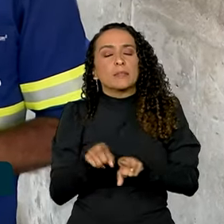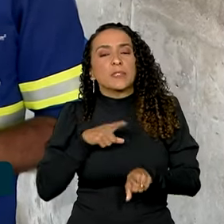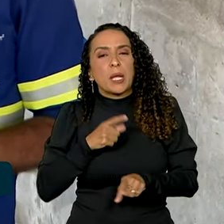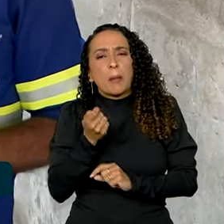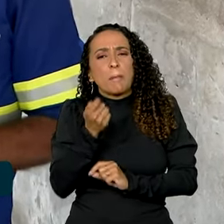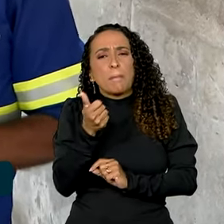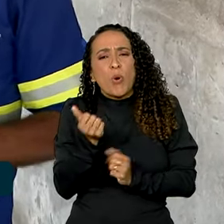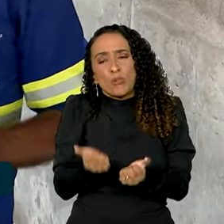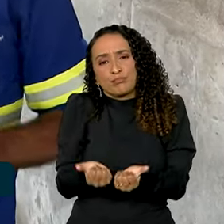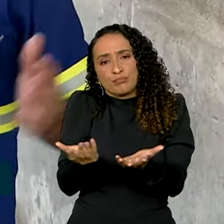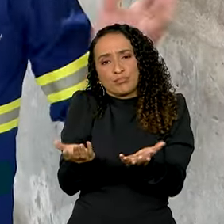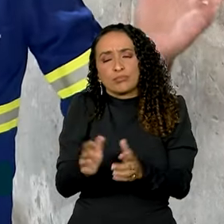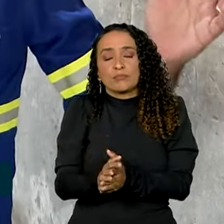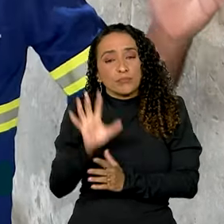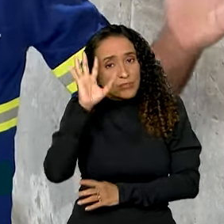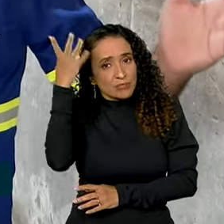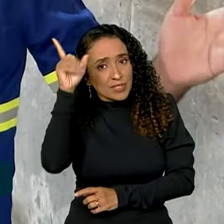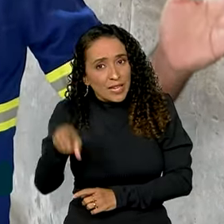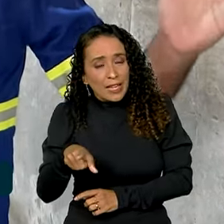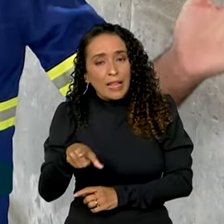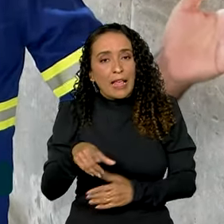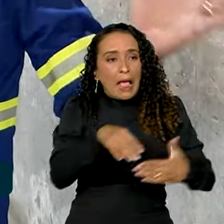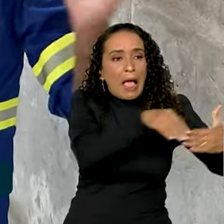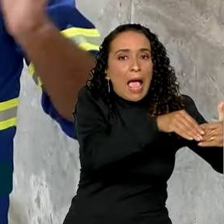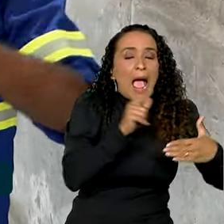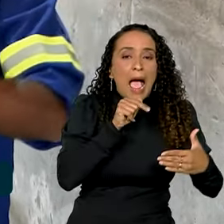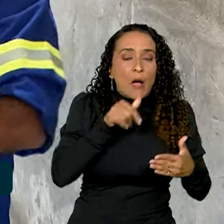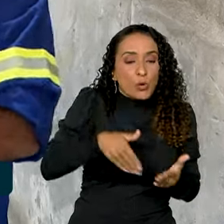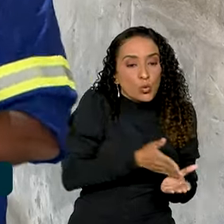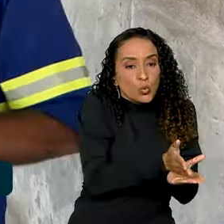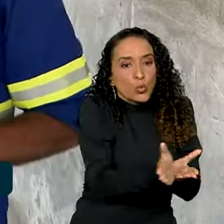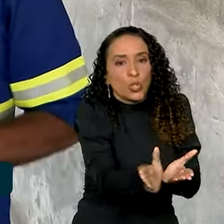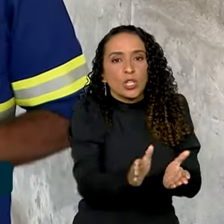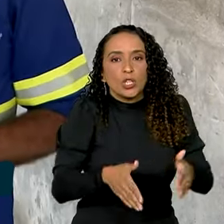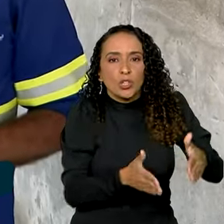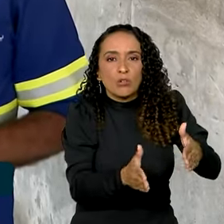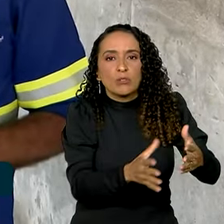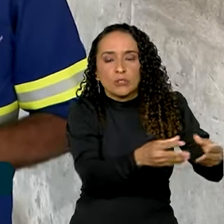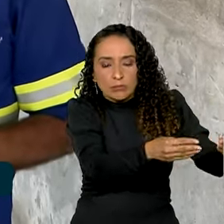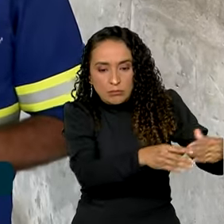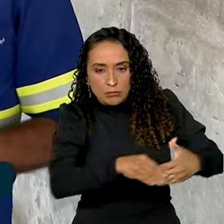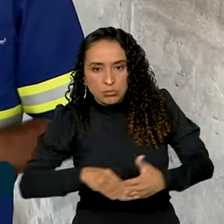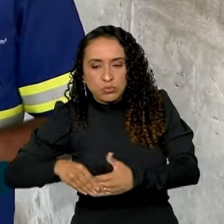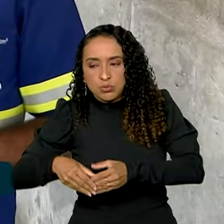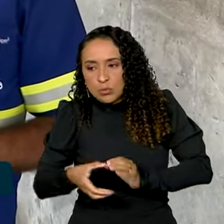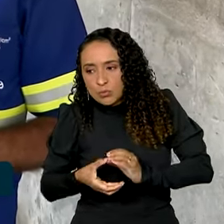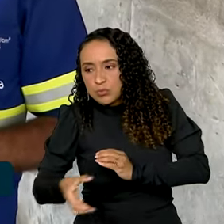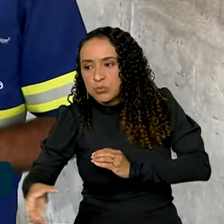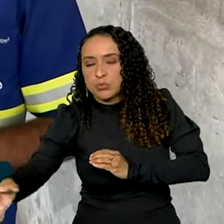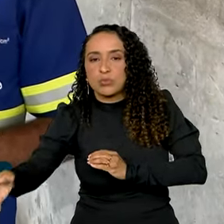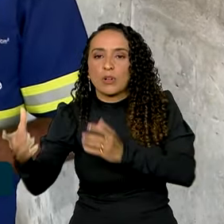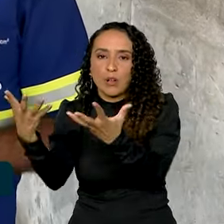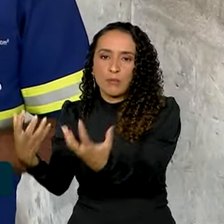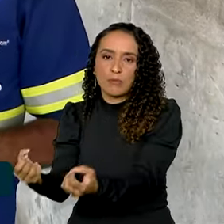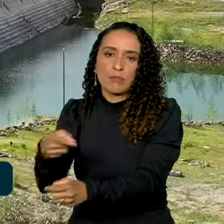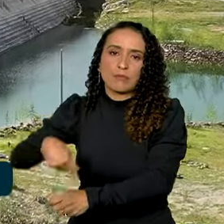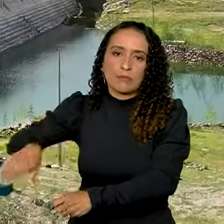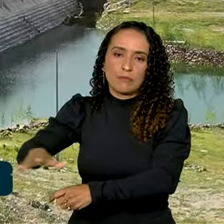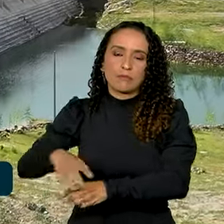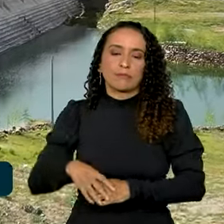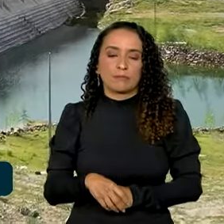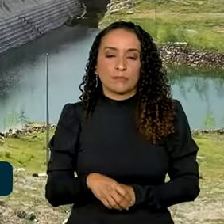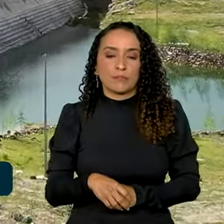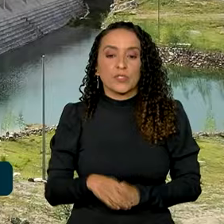pouquíssima oferta. Então, a solução foi trazer água do São Francisco para atender essa demanda que a gente tem hoje no Agreste Pernambucano.